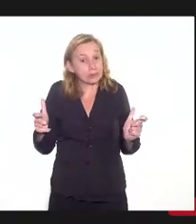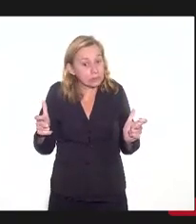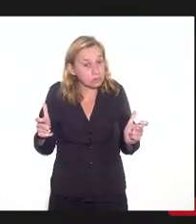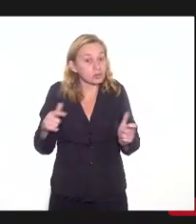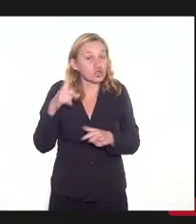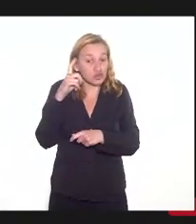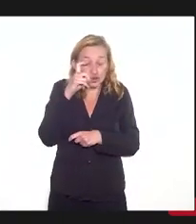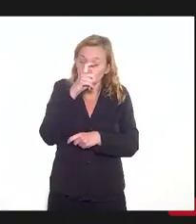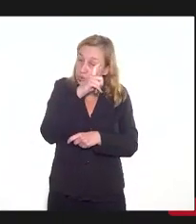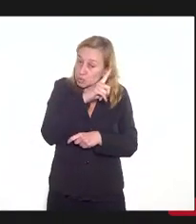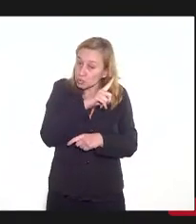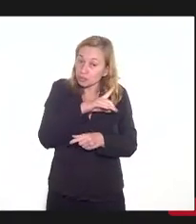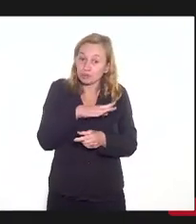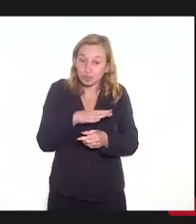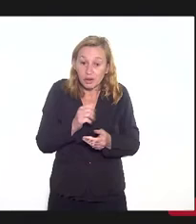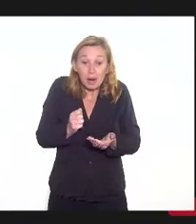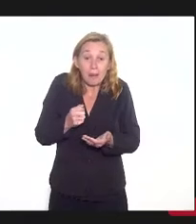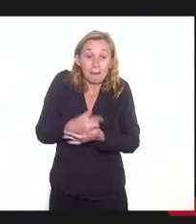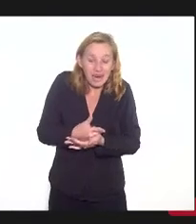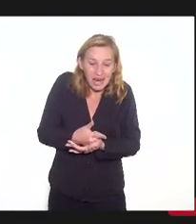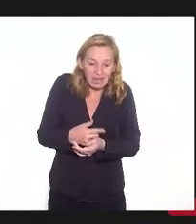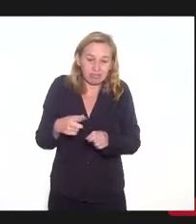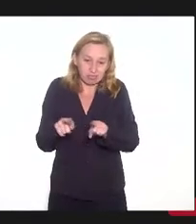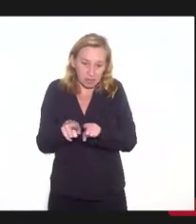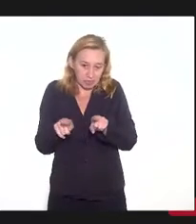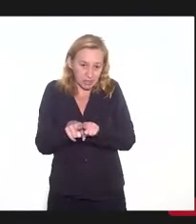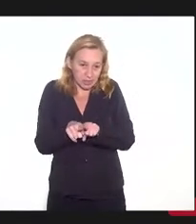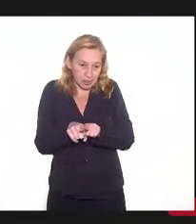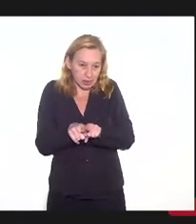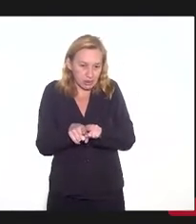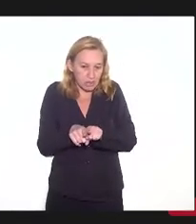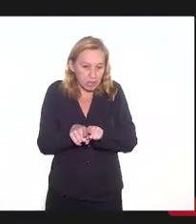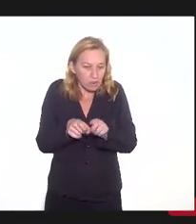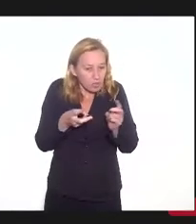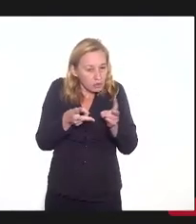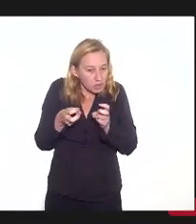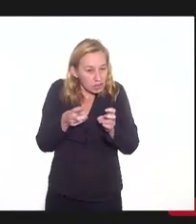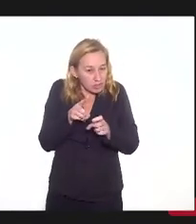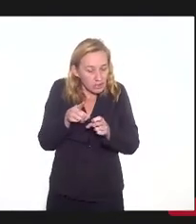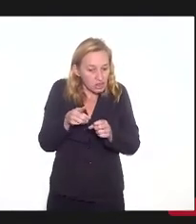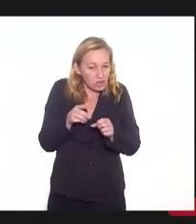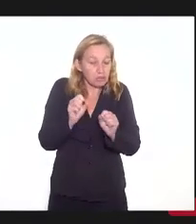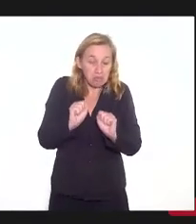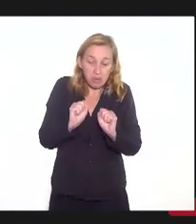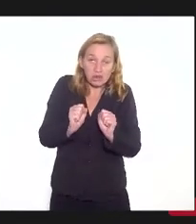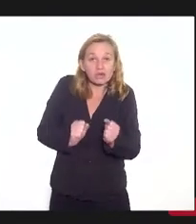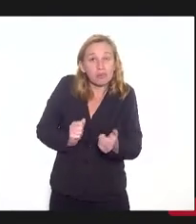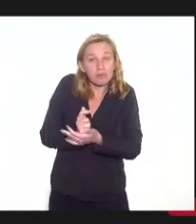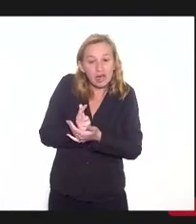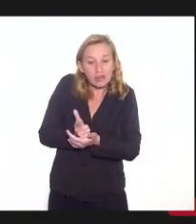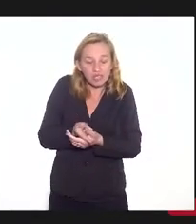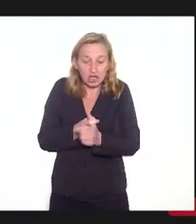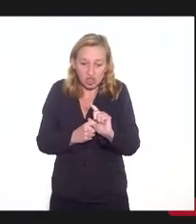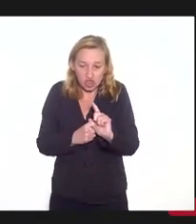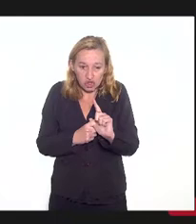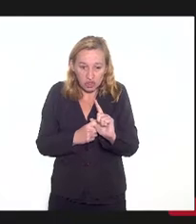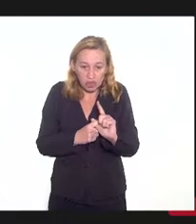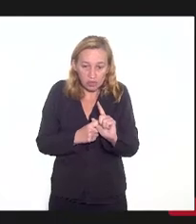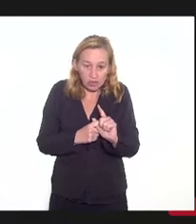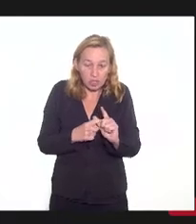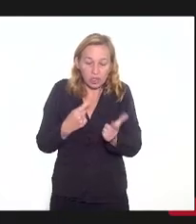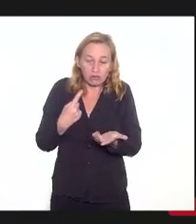dificuldade para o pagamento também. Para que a gente possa ter o pagamento dessa dívida e honrar com esses